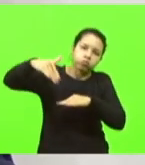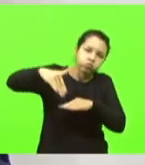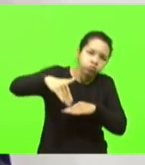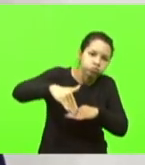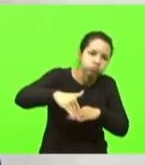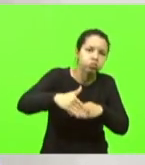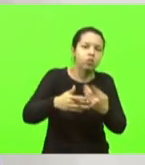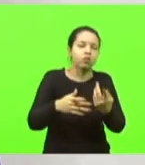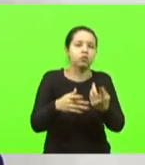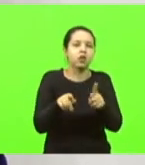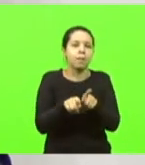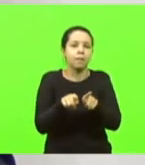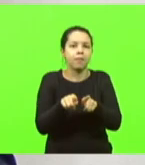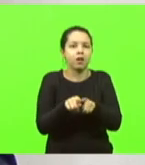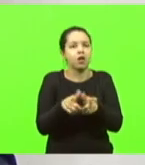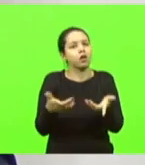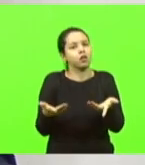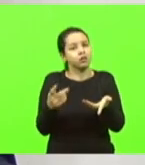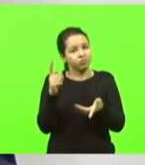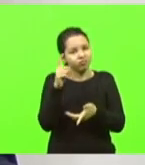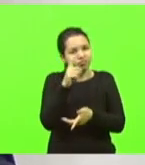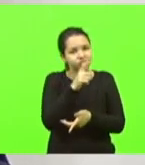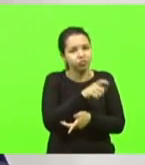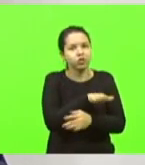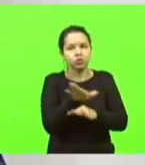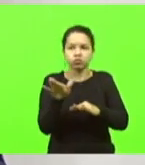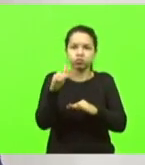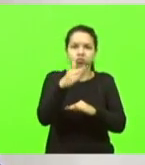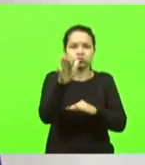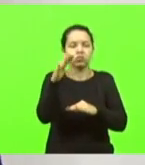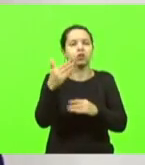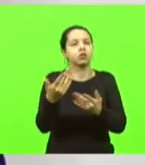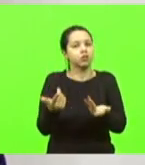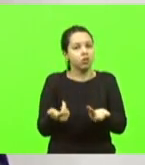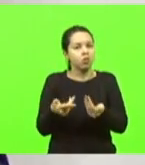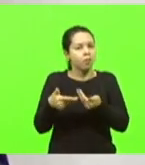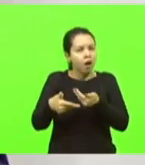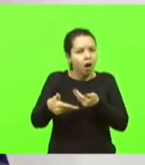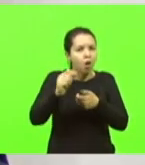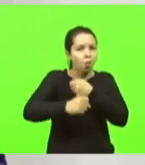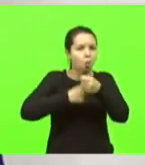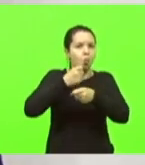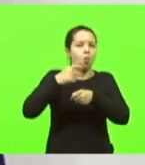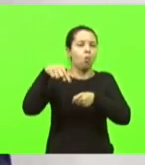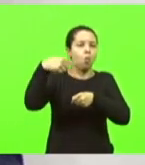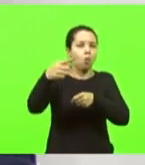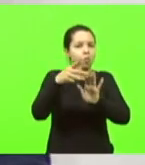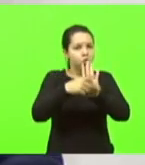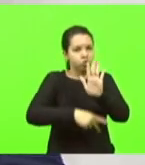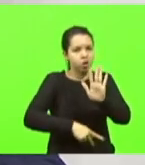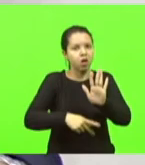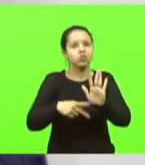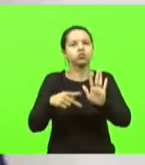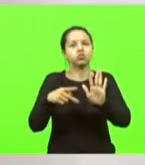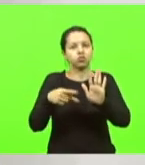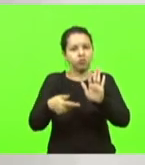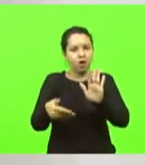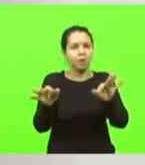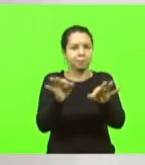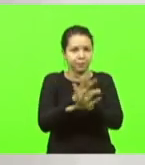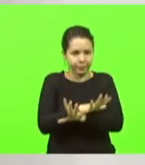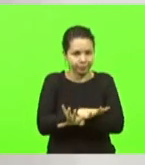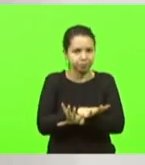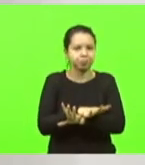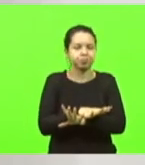com a serra, mas que até meados do ano que vem o projeto deve estar concluído. Então, para se fazer uma obra,